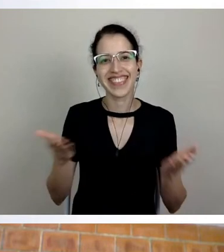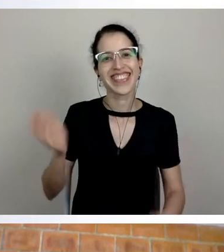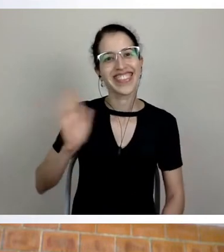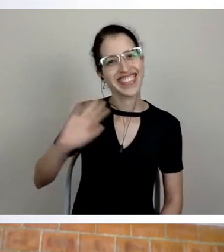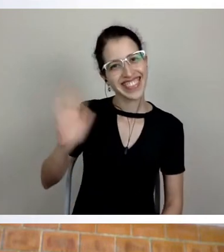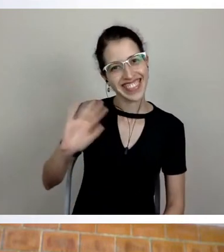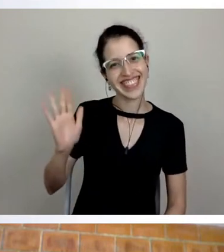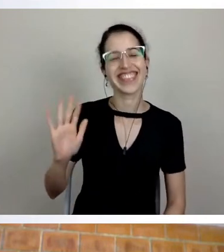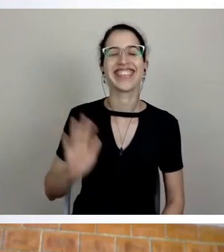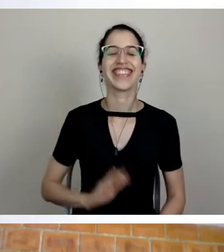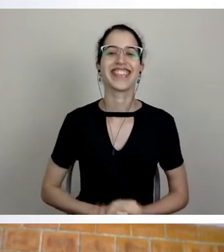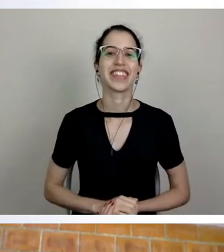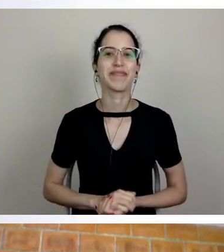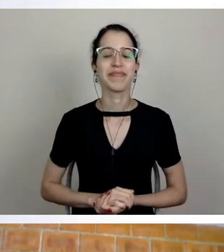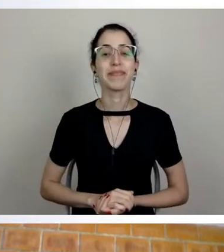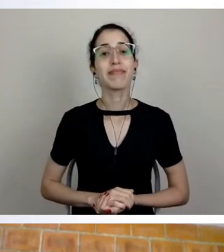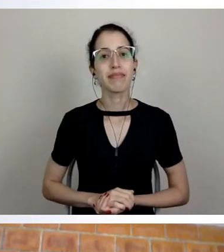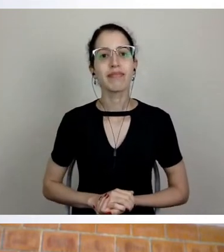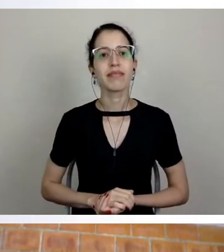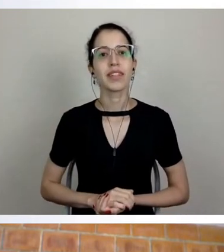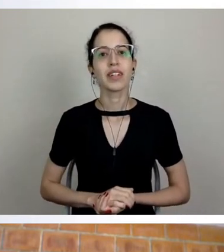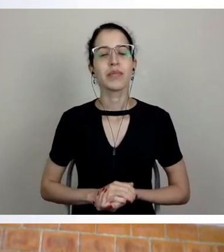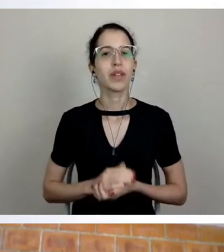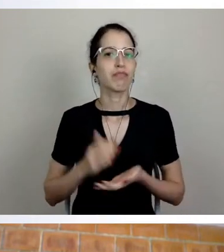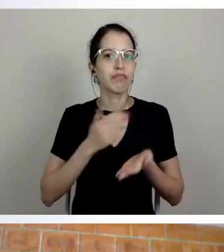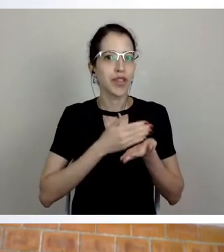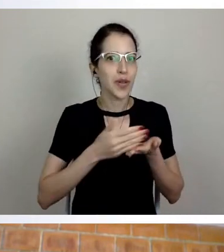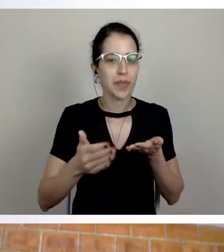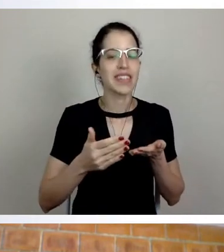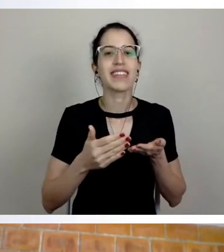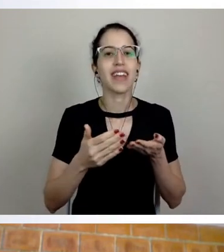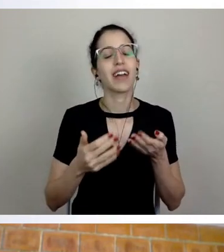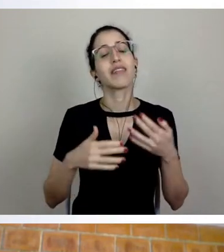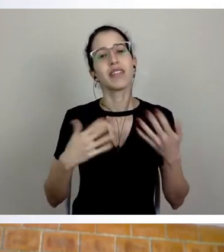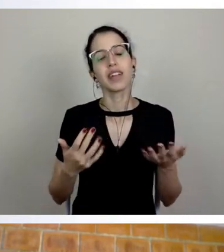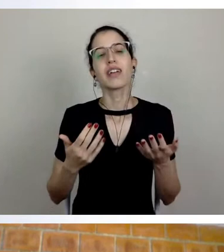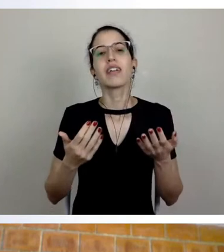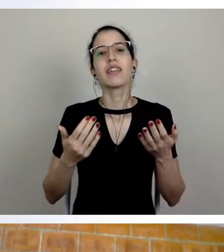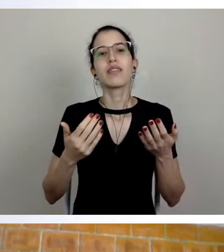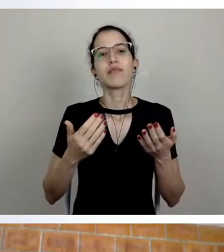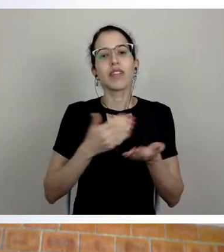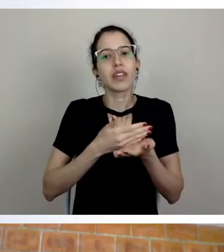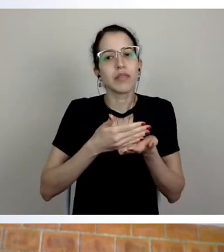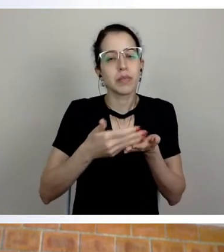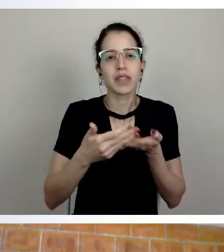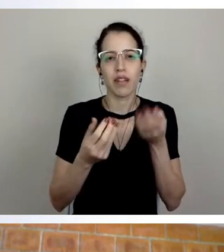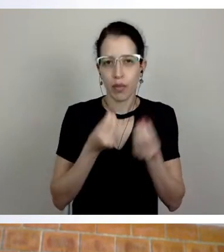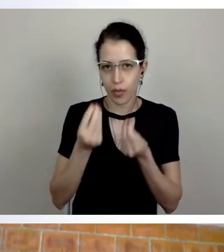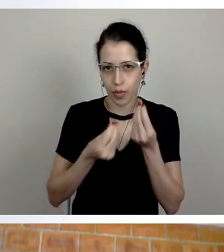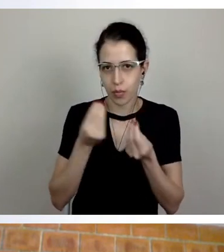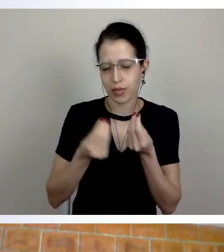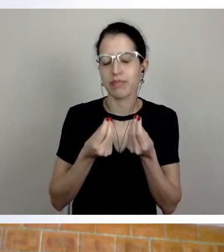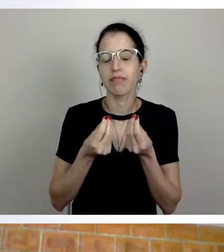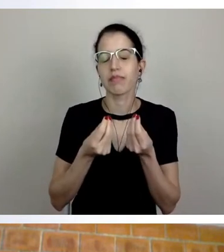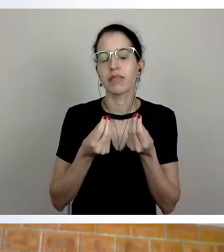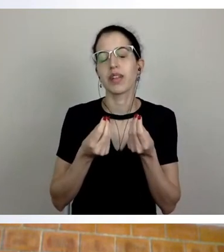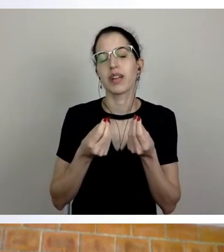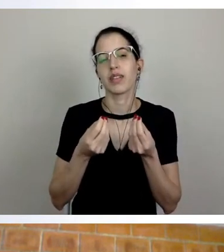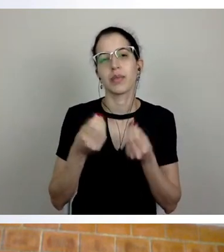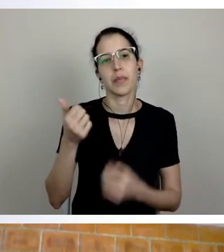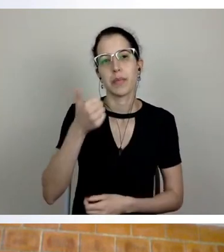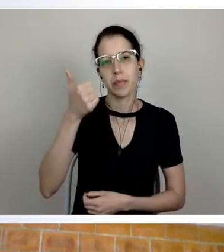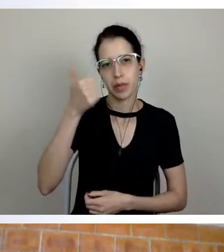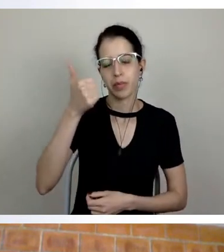E para a gente começar, então, eu vou trazer as perguntas depois, mas inicialmente eu queria fazer algumas colocações, uma primeira